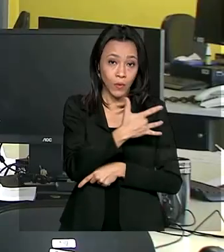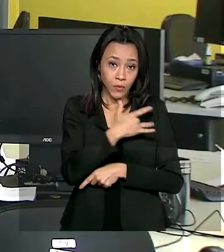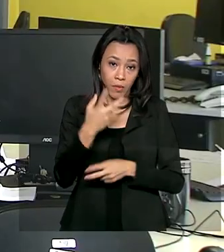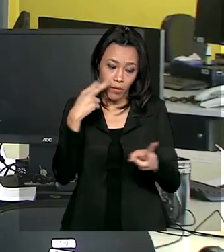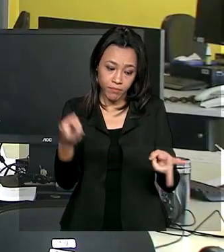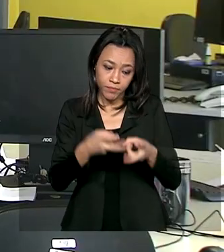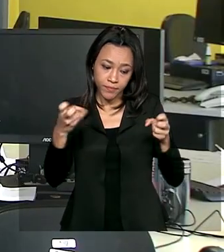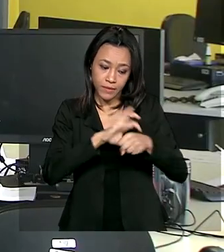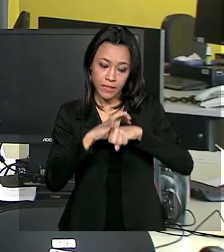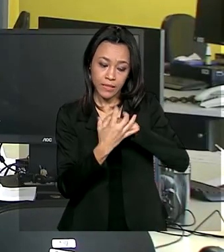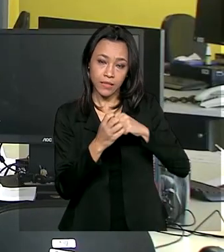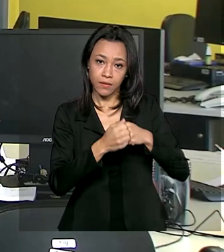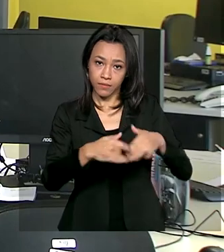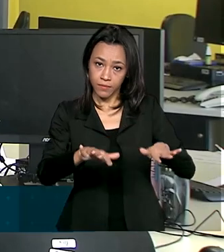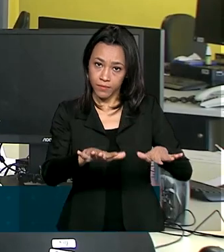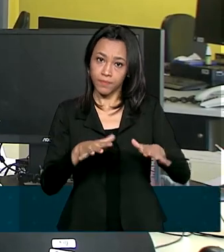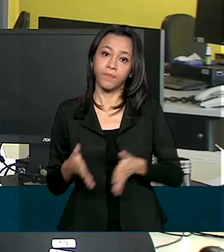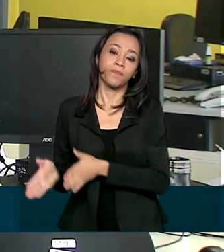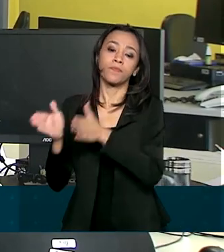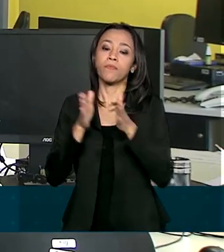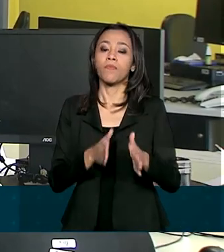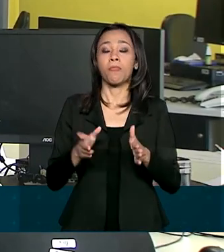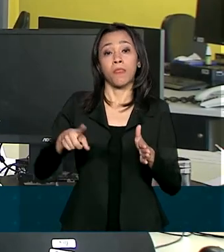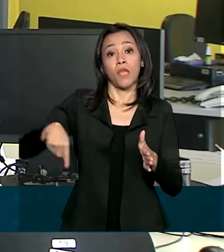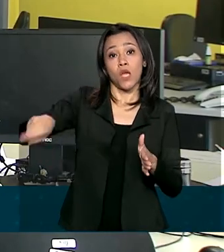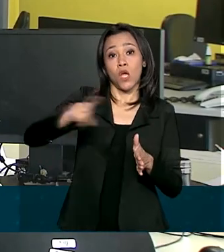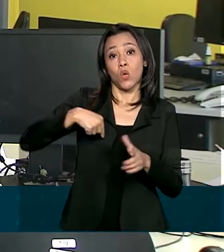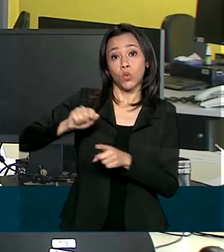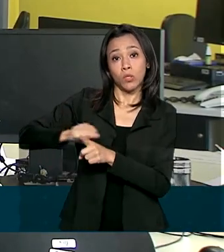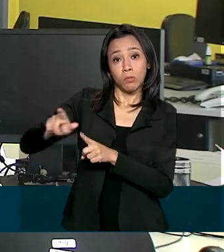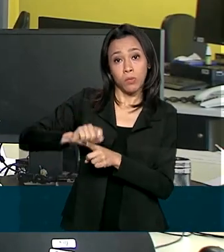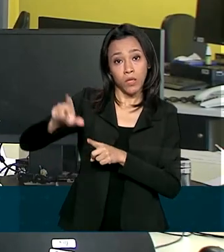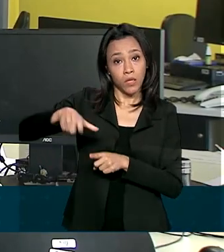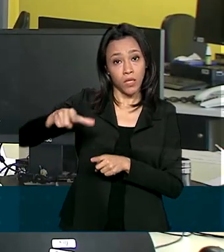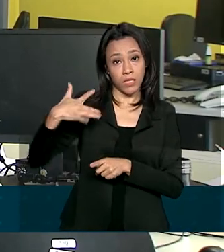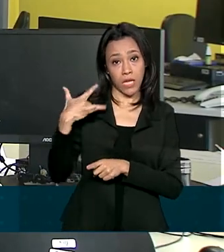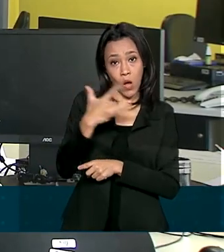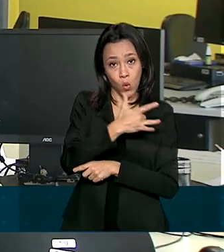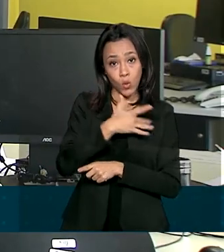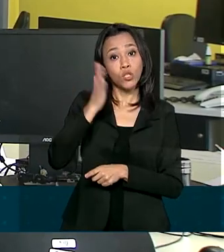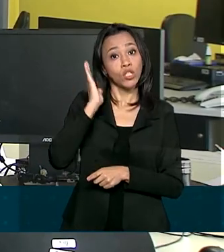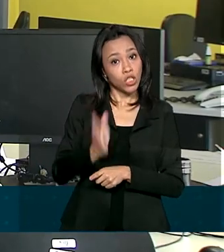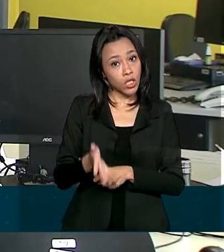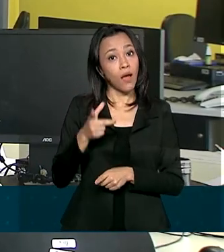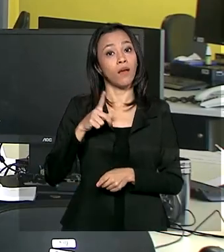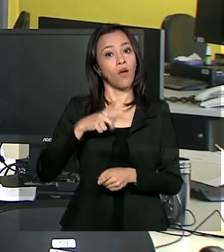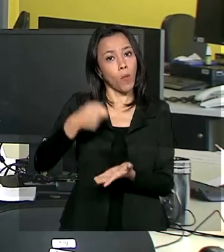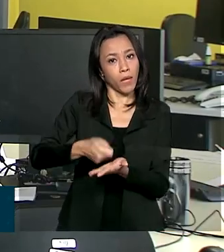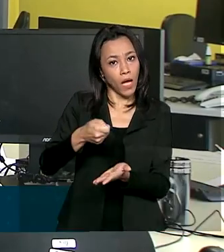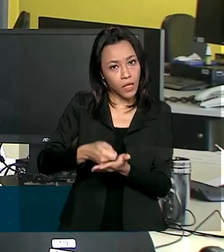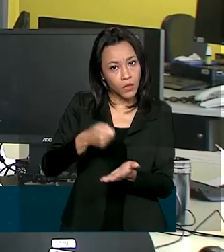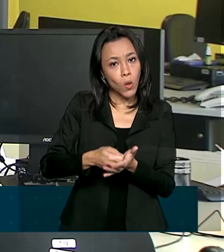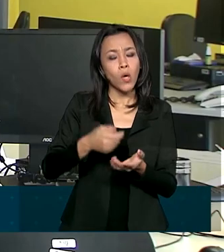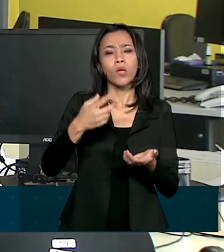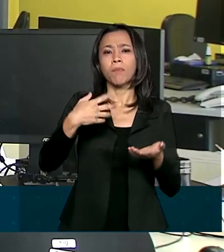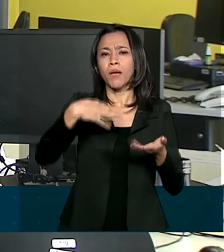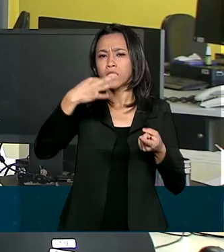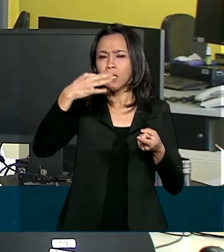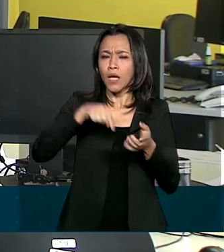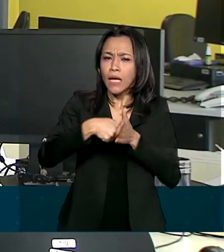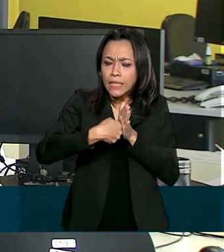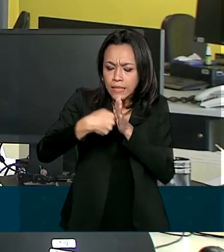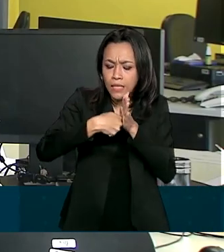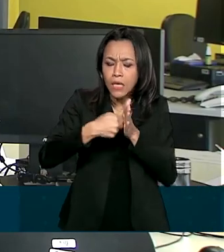Os planos de saúde já são obrigados a cobrir o exame RT-PCR, que analisa as secreções do nariz e da